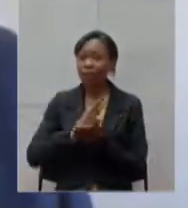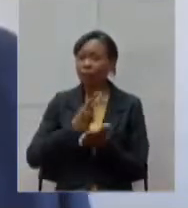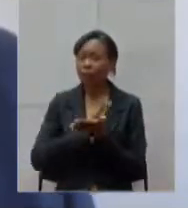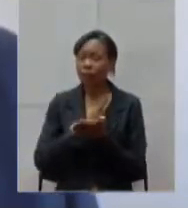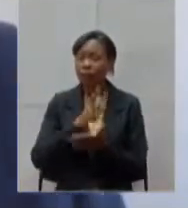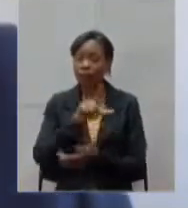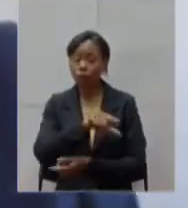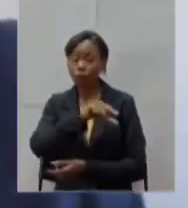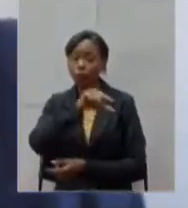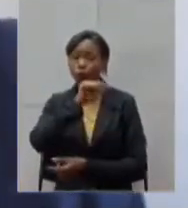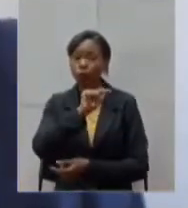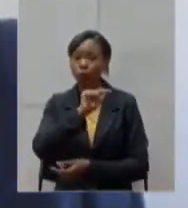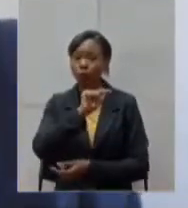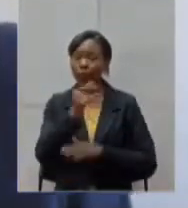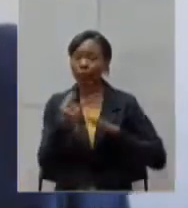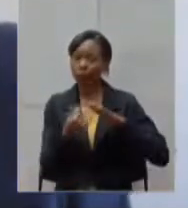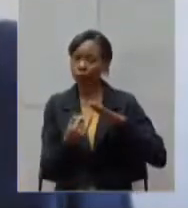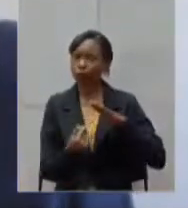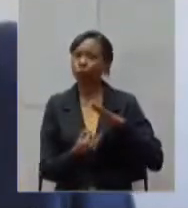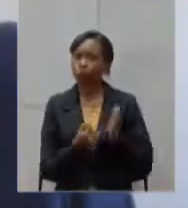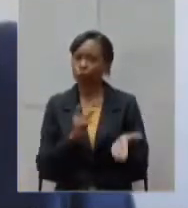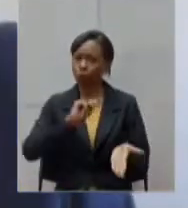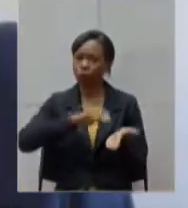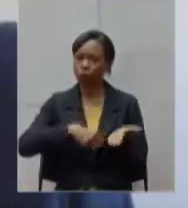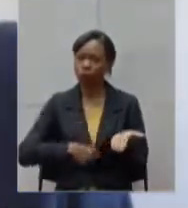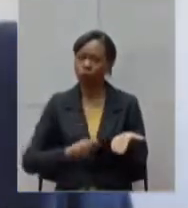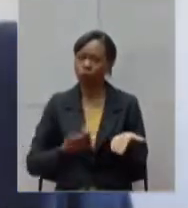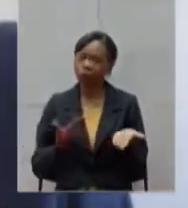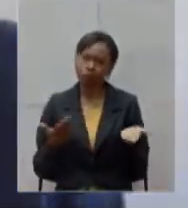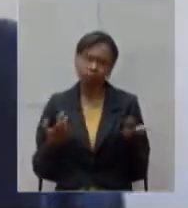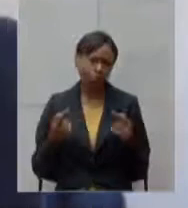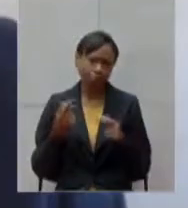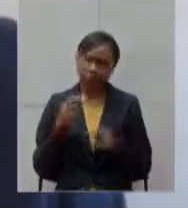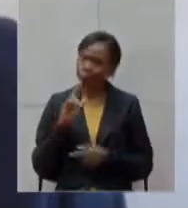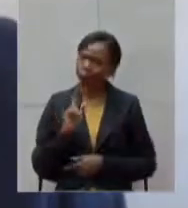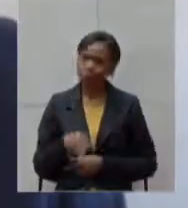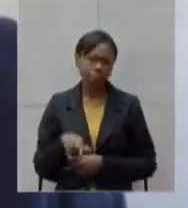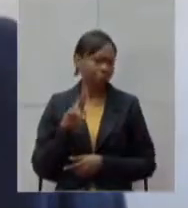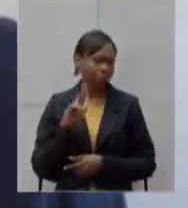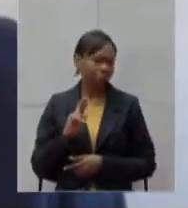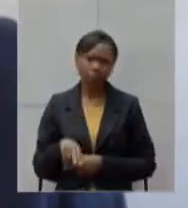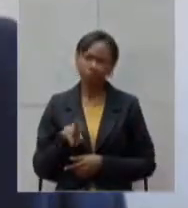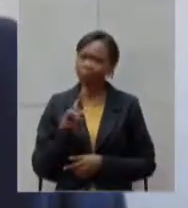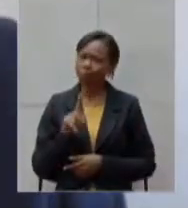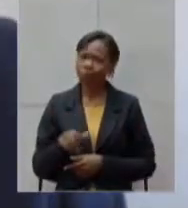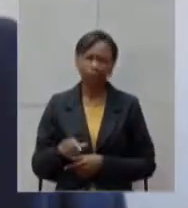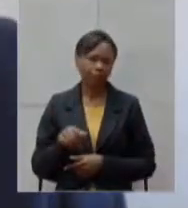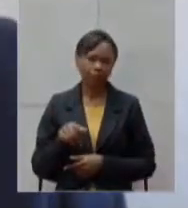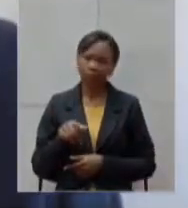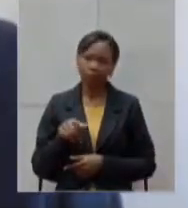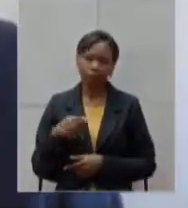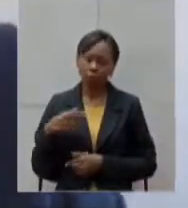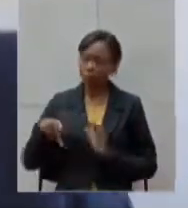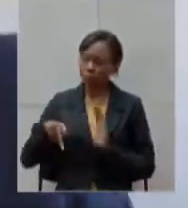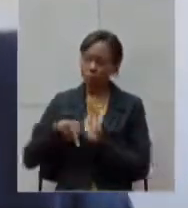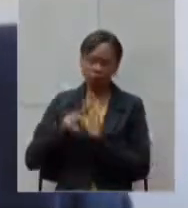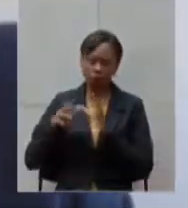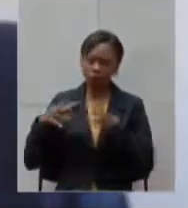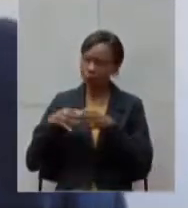entidade que seria contratada isso não é o deputado Luiz não é um posicionamento do nosso bloco que está